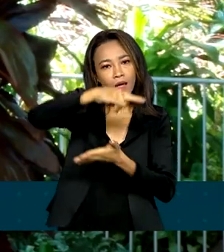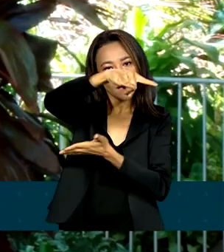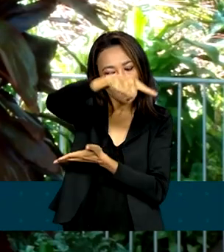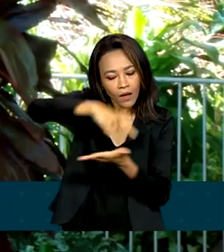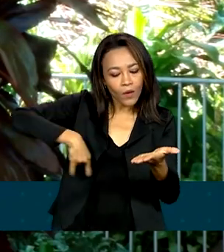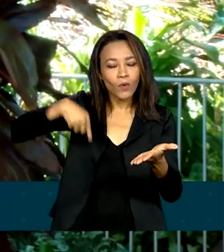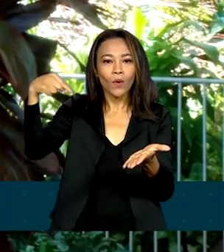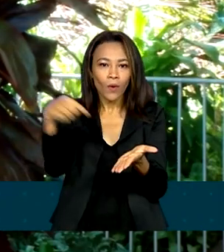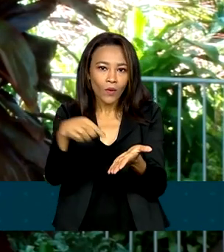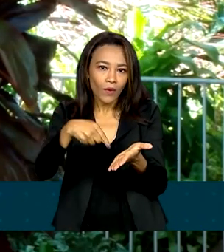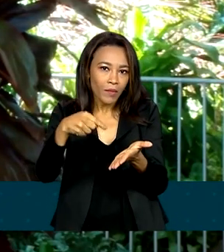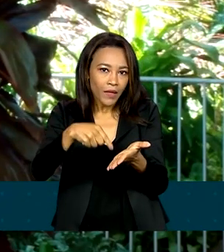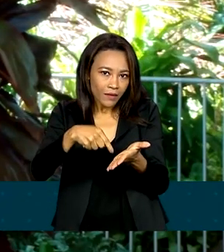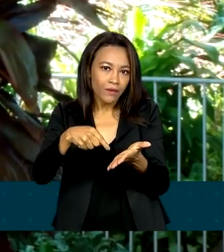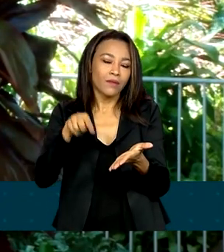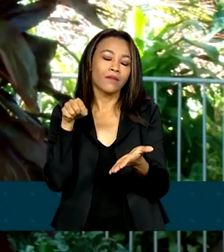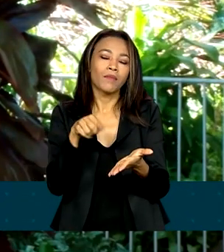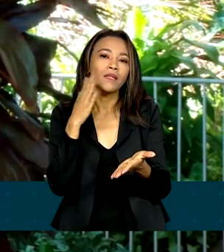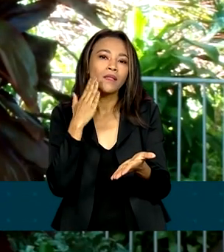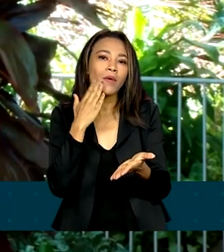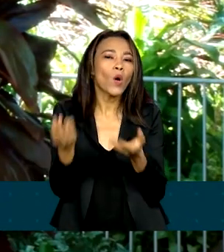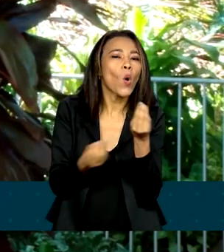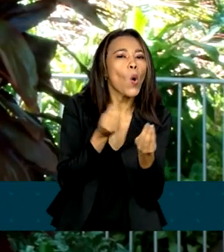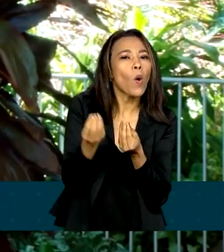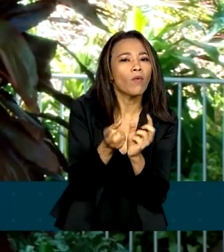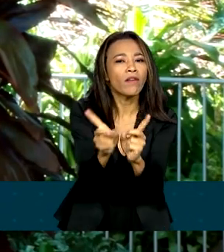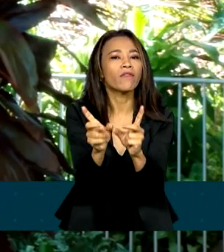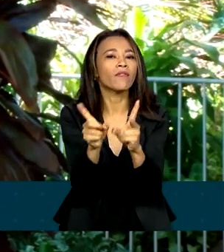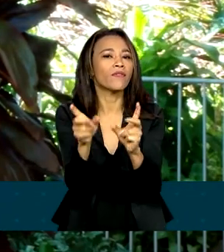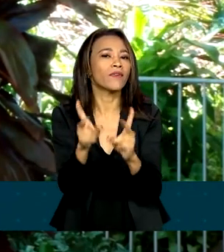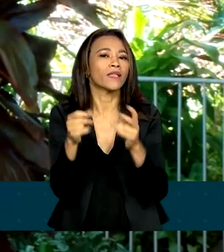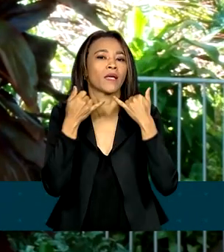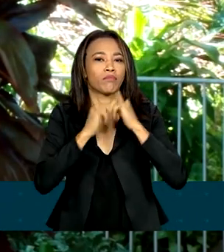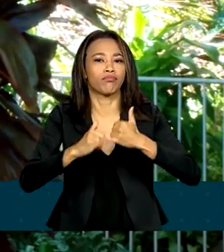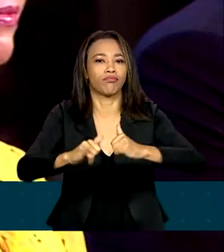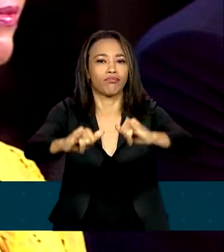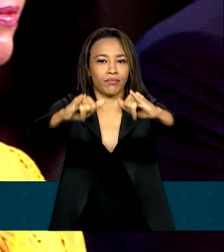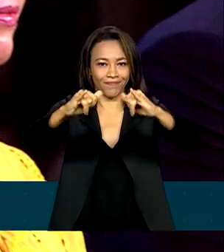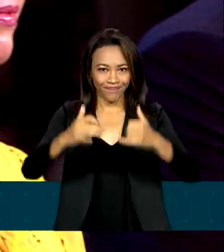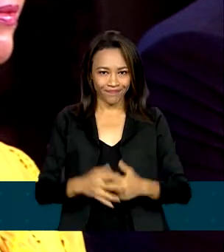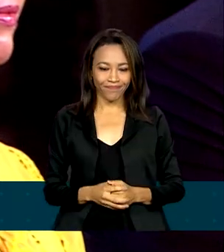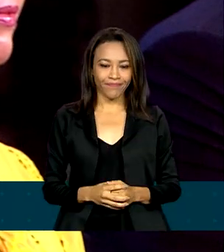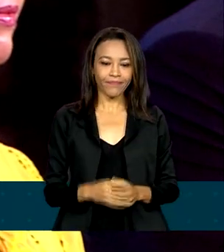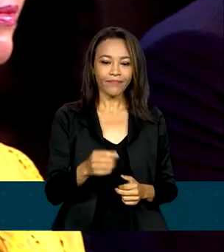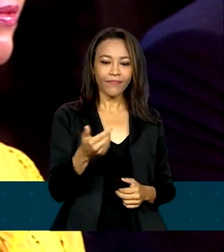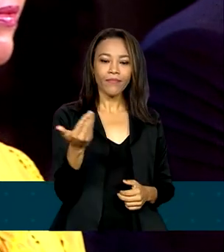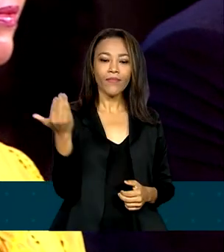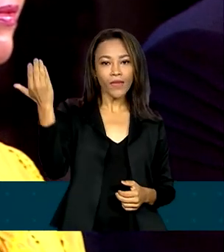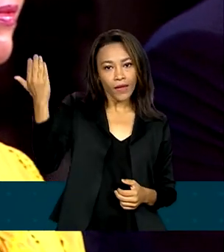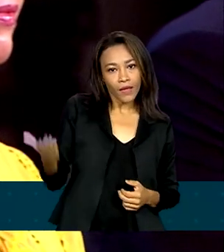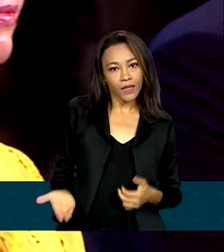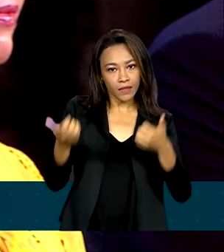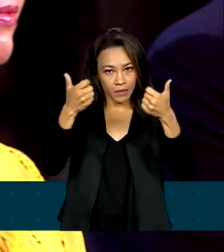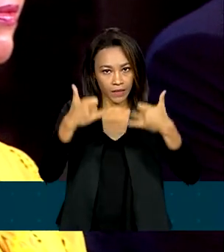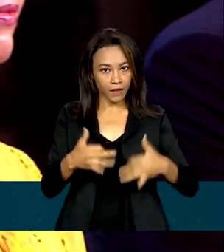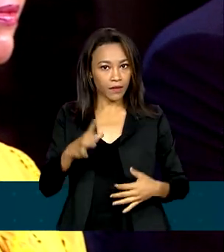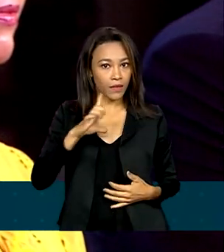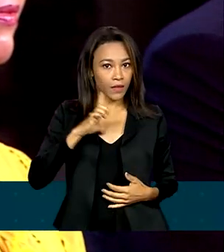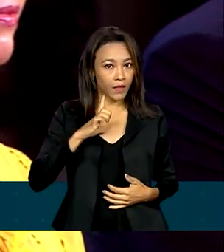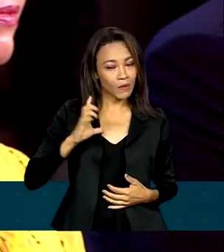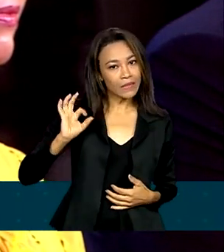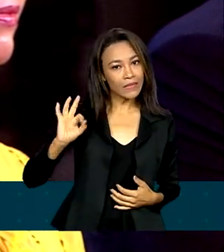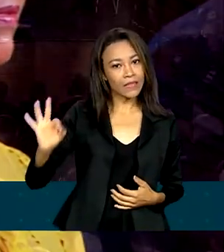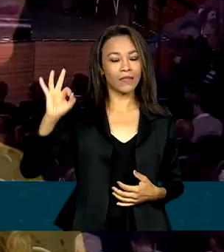estabelece a forma de comercialização da energia produzida em Itaipu. Eu tenho certeza de que nós iremos